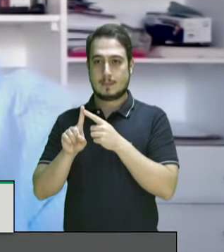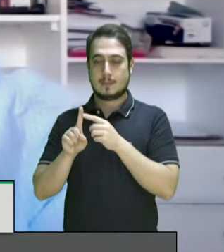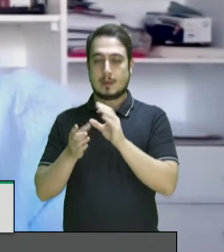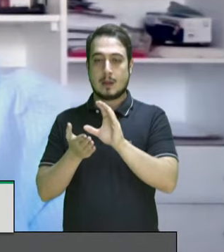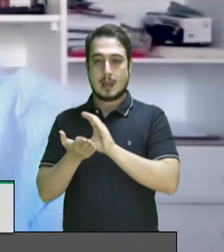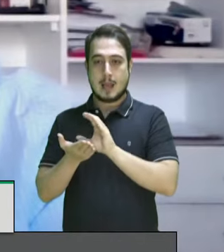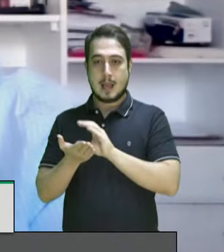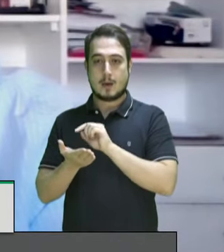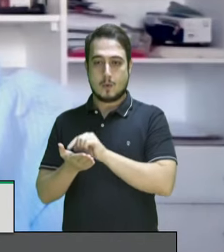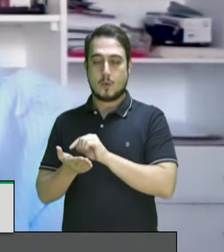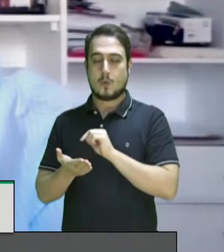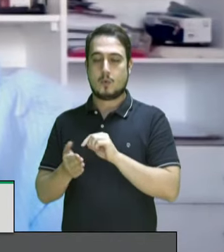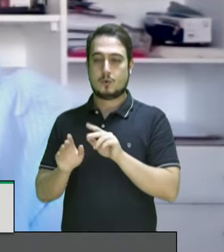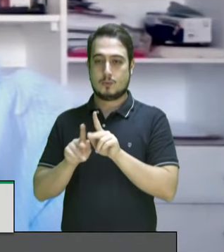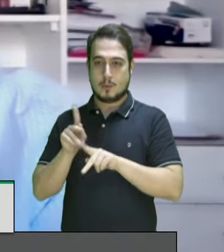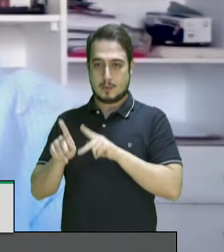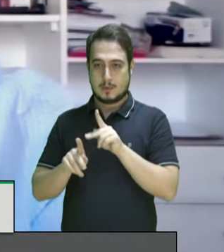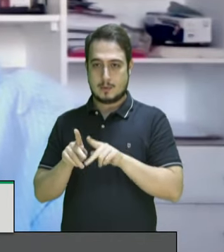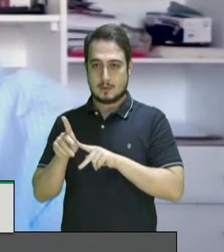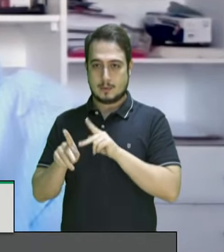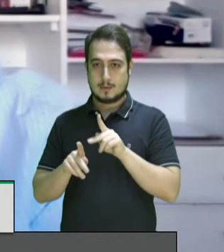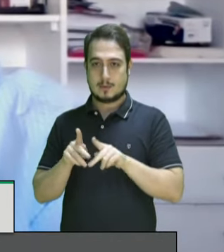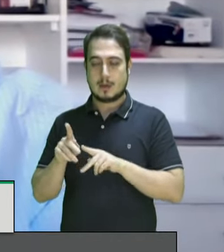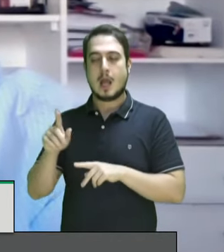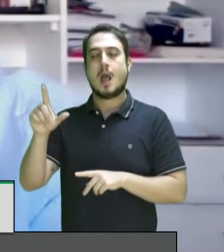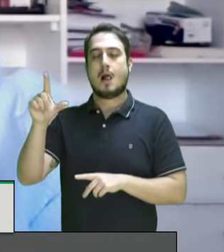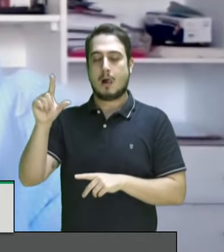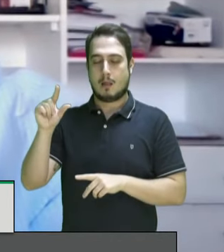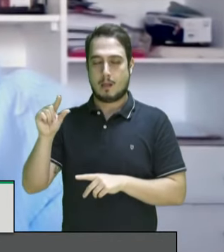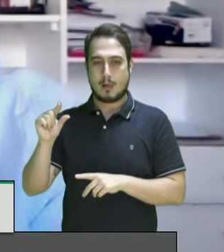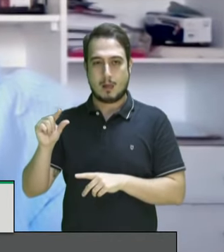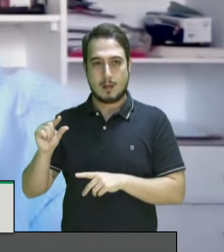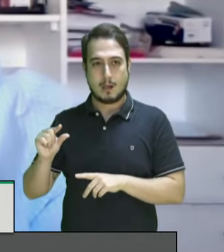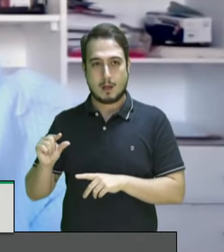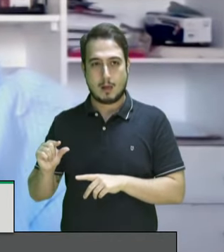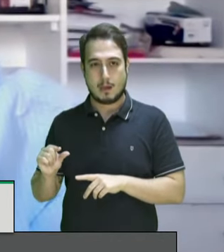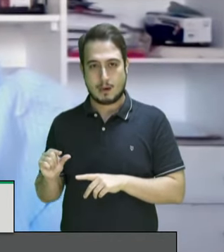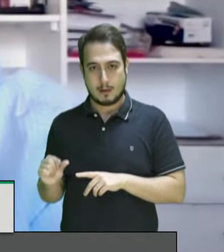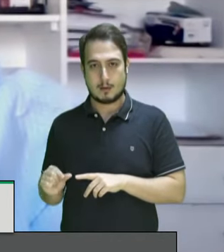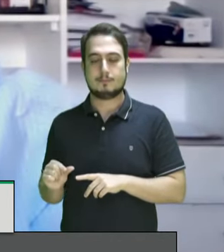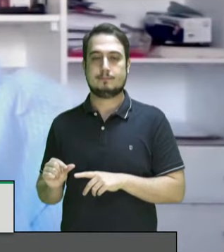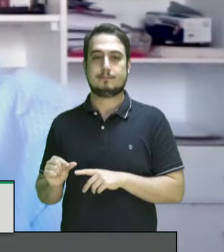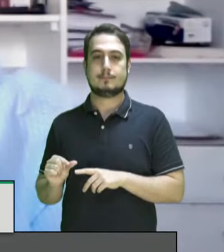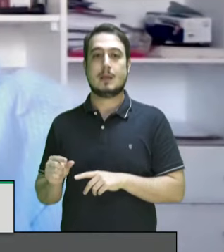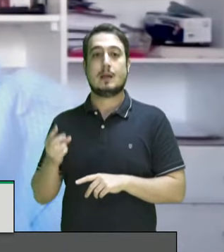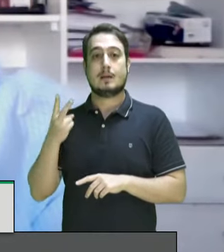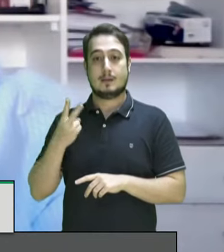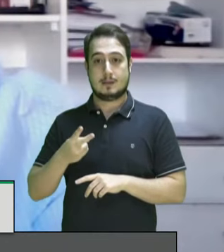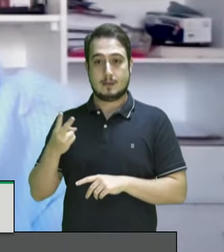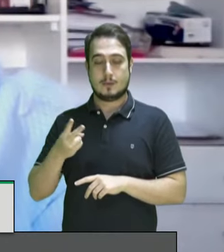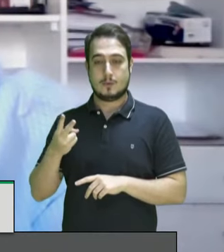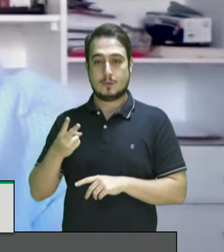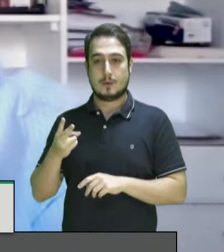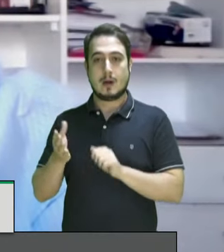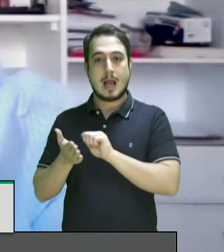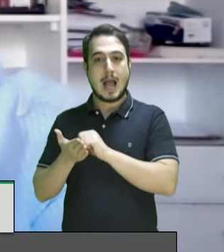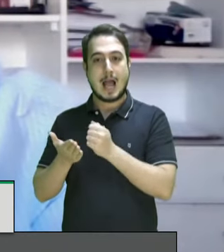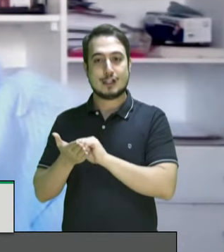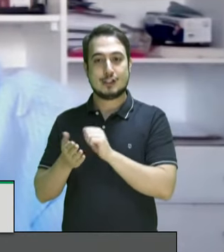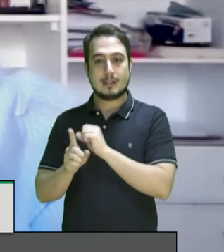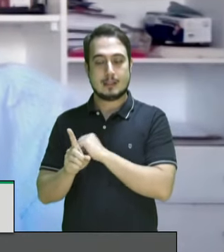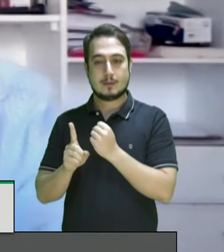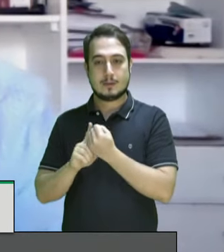população quilombola em geral vem caindo drasticamente nos últimos anos segundo a agenda social